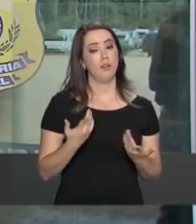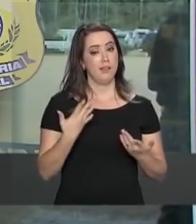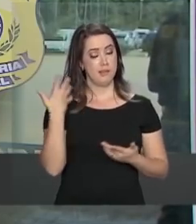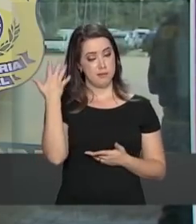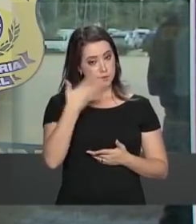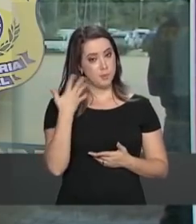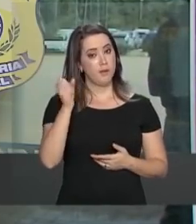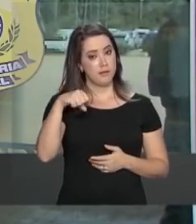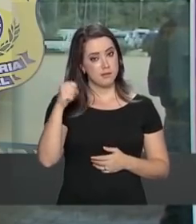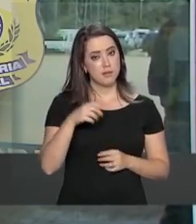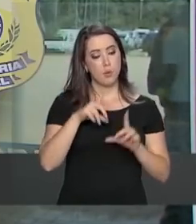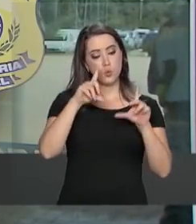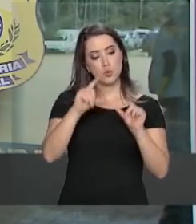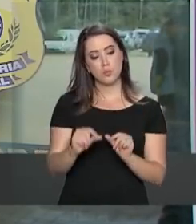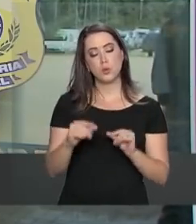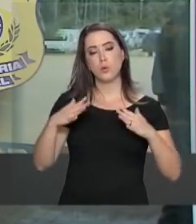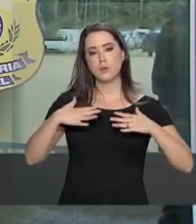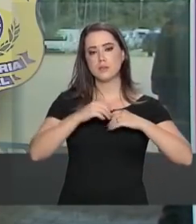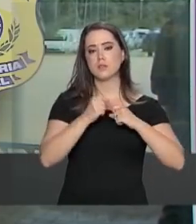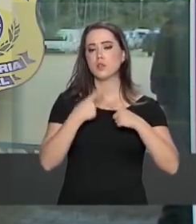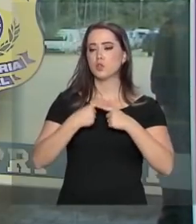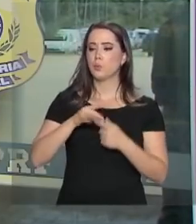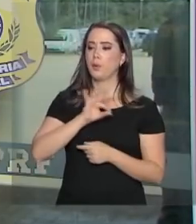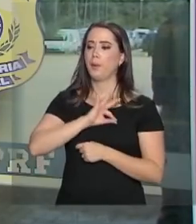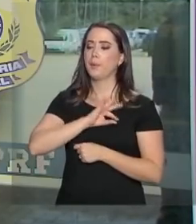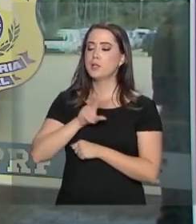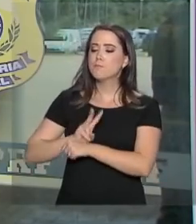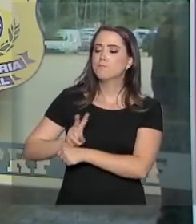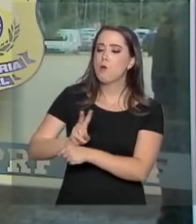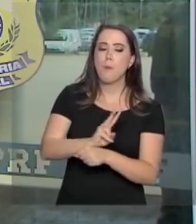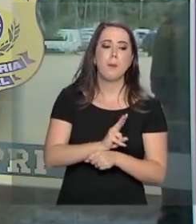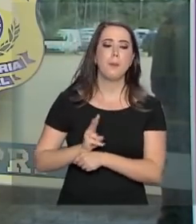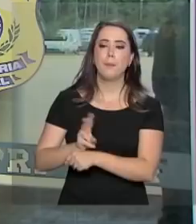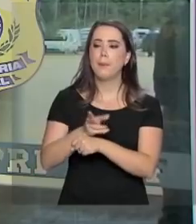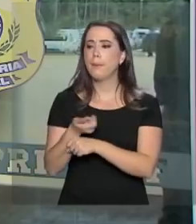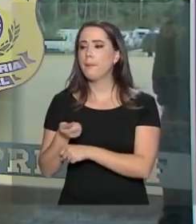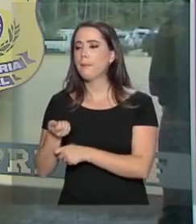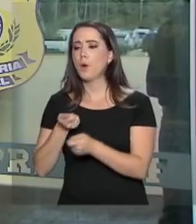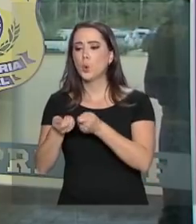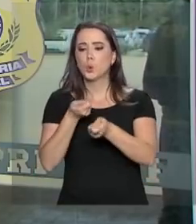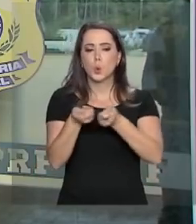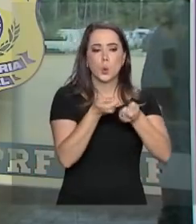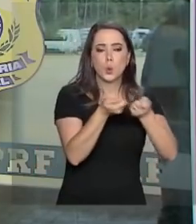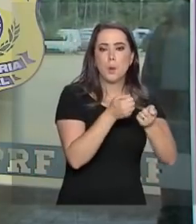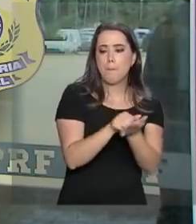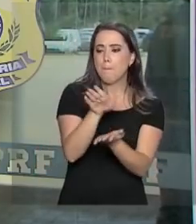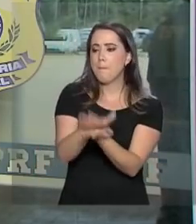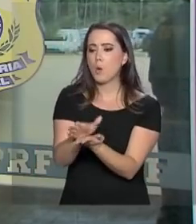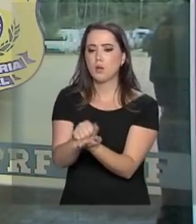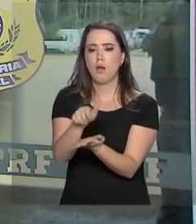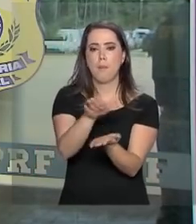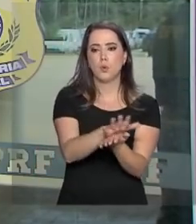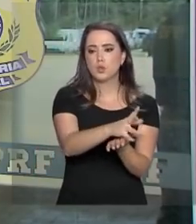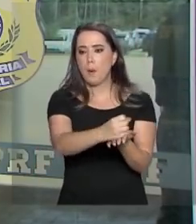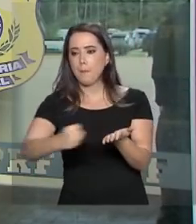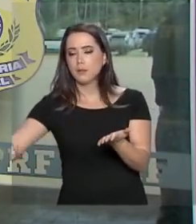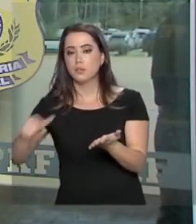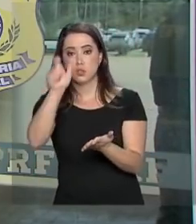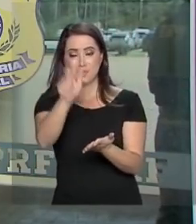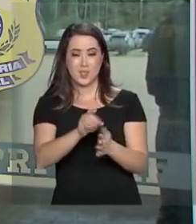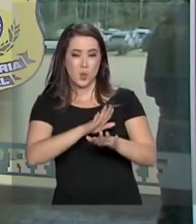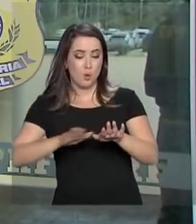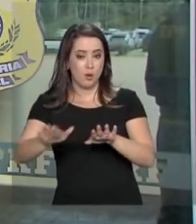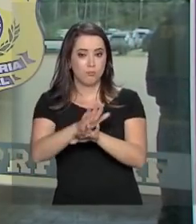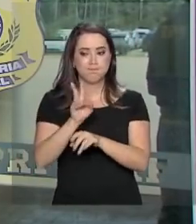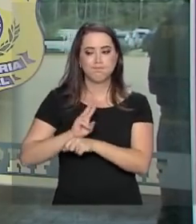acidentes. Porque na medida que a PRF se faz mais presente, autua mais motoristas que agem de maneira irresponsável, ultrapassando em locais proibidos.